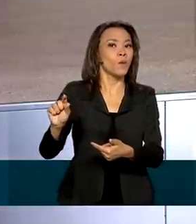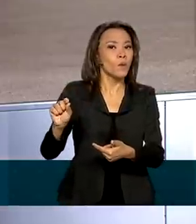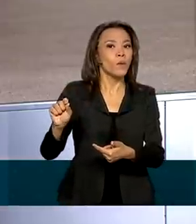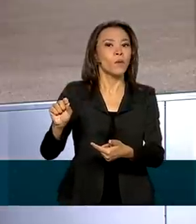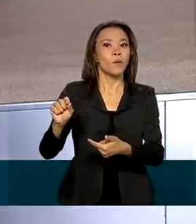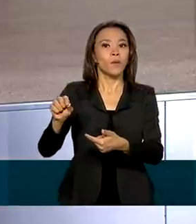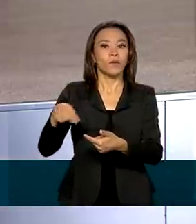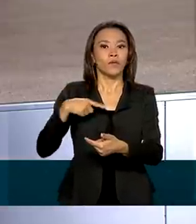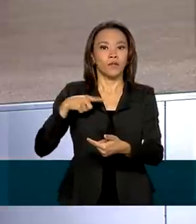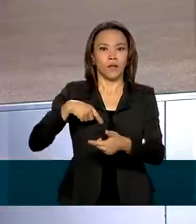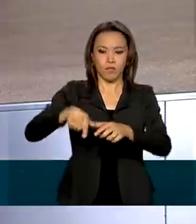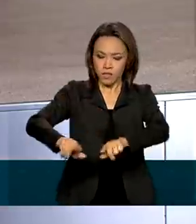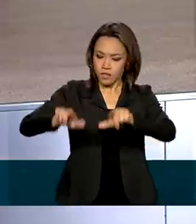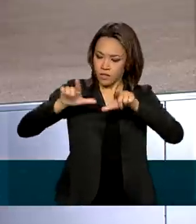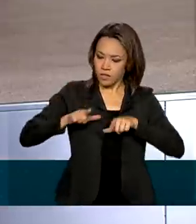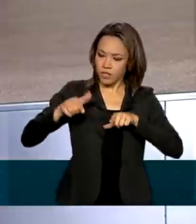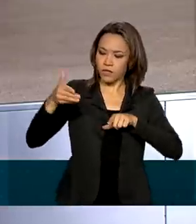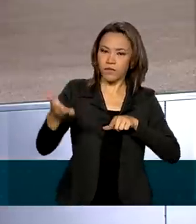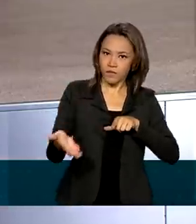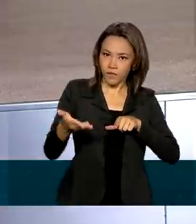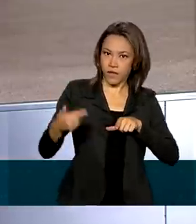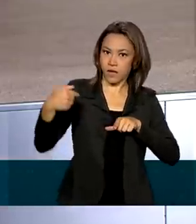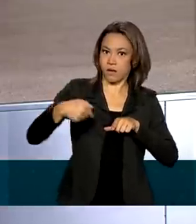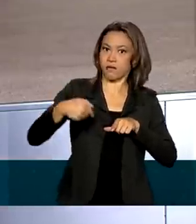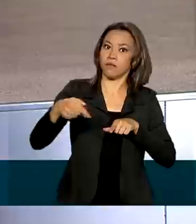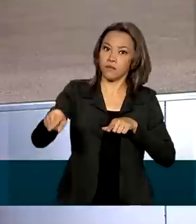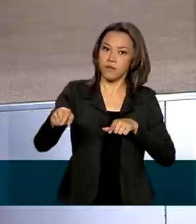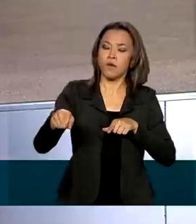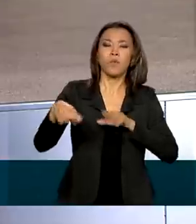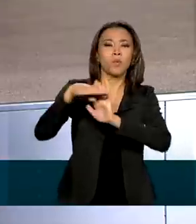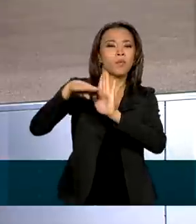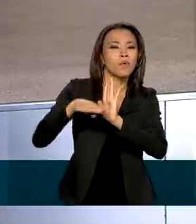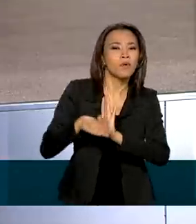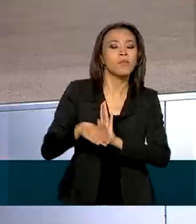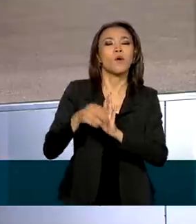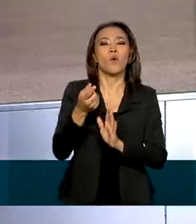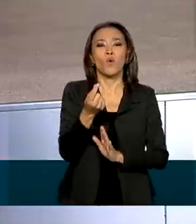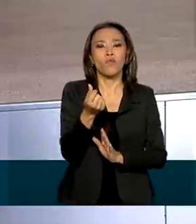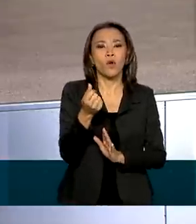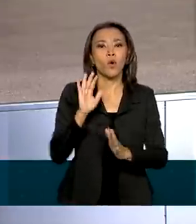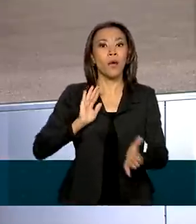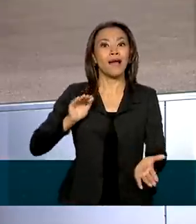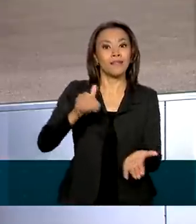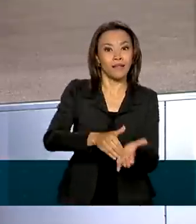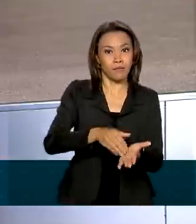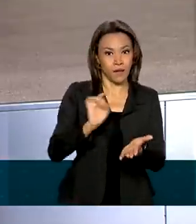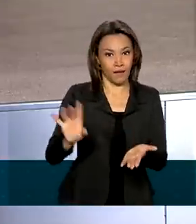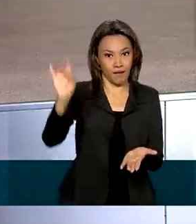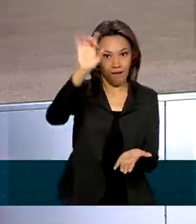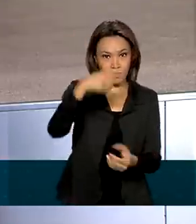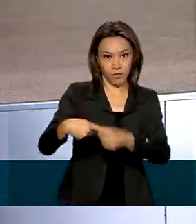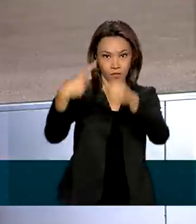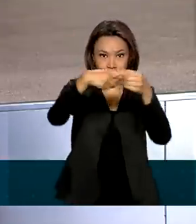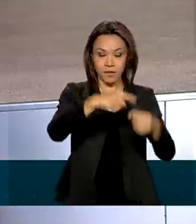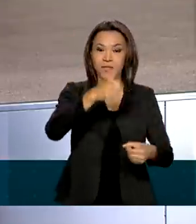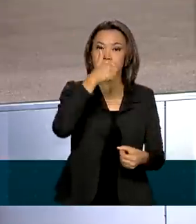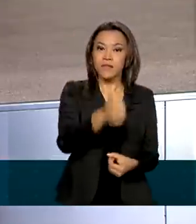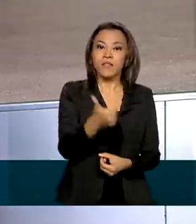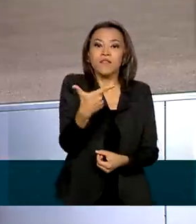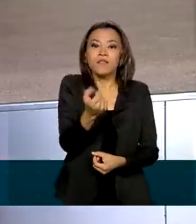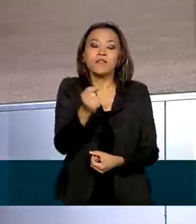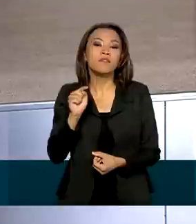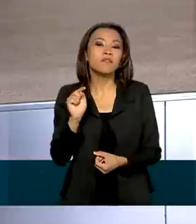pela certificação do Estratégia Amamenta e Alimenta Brasil. O valor máximo para o município, Renata, é de R 120 mil.